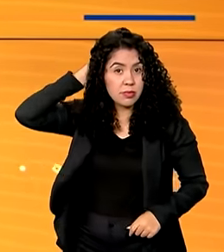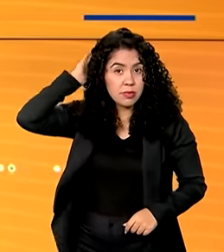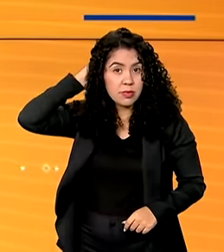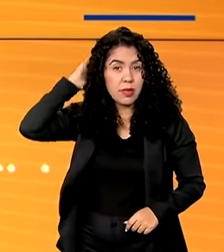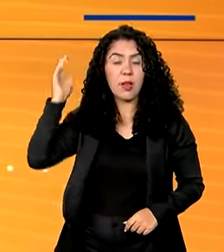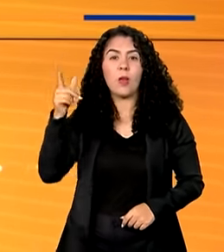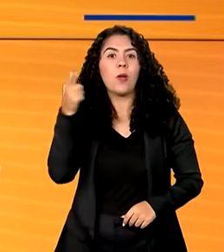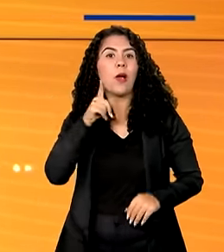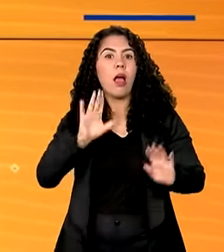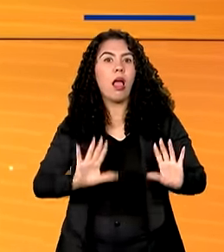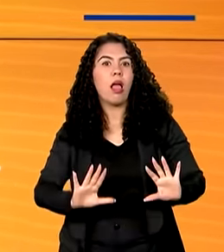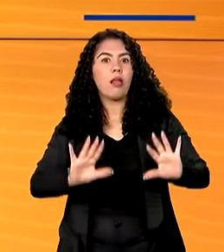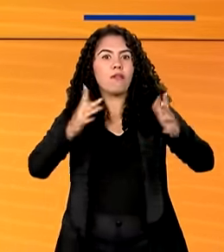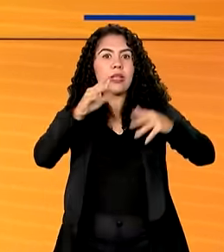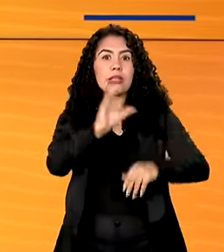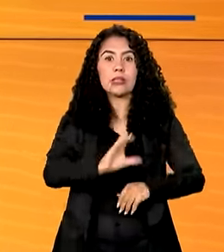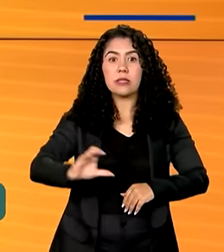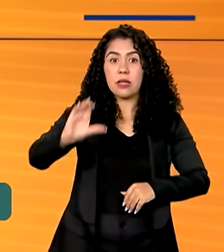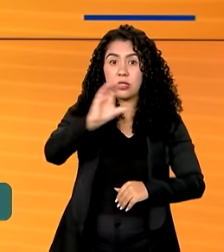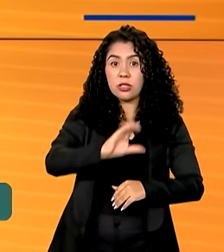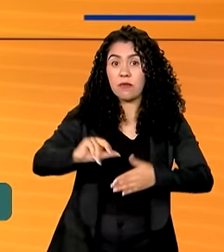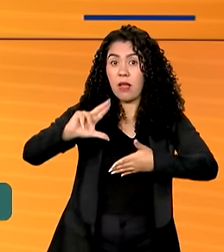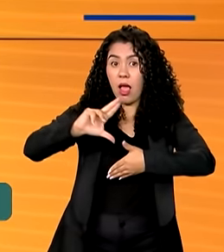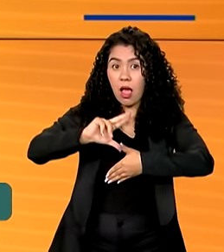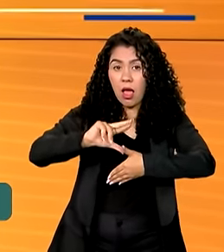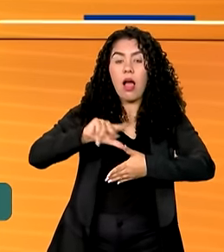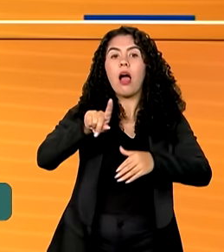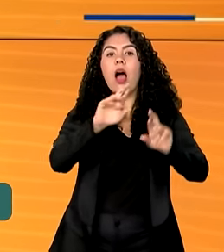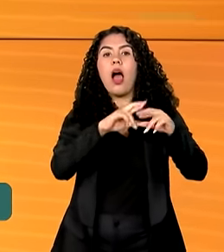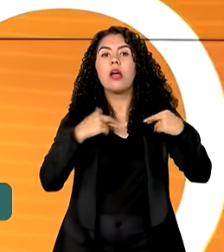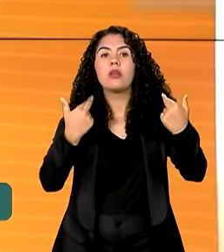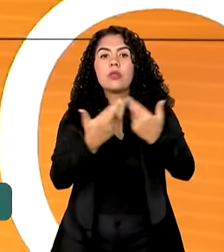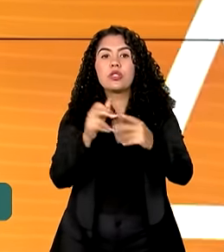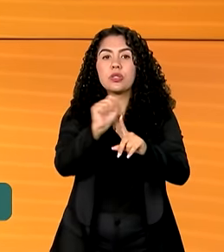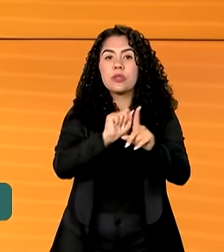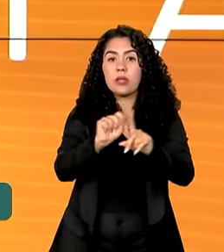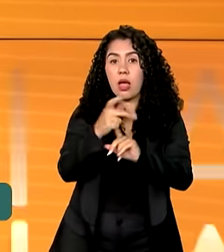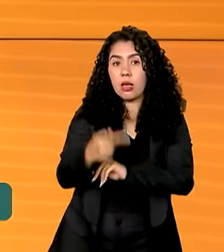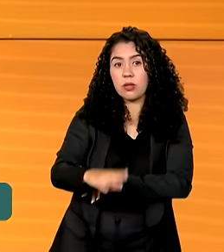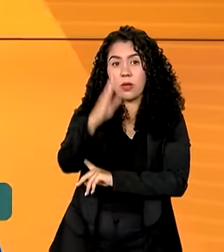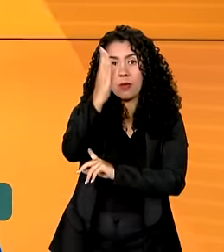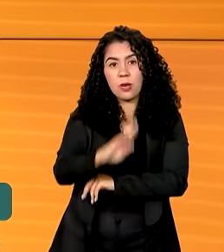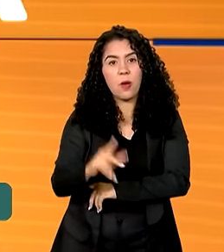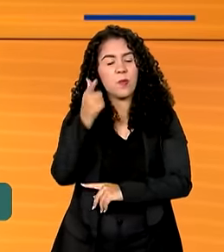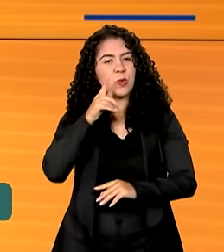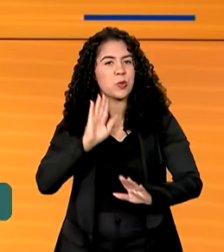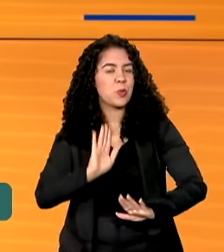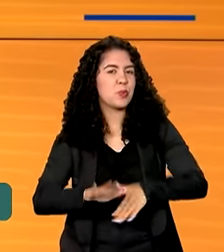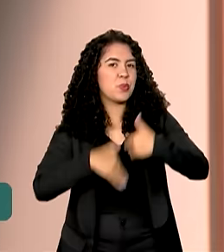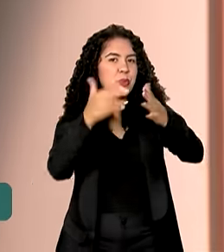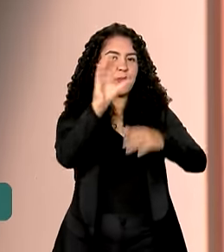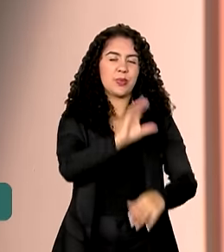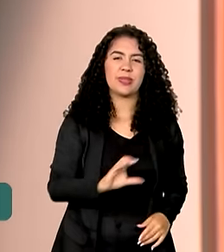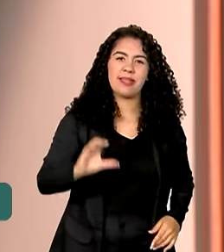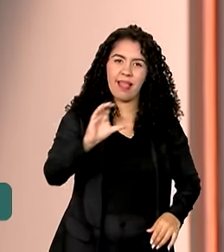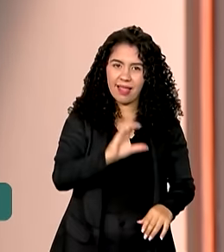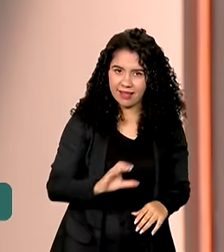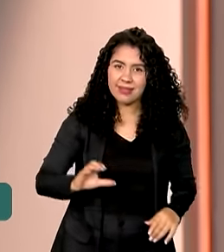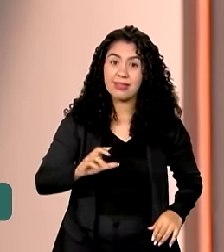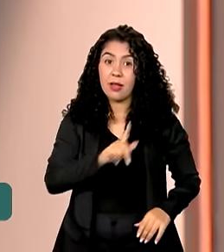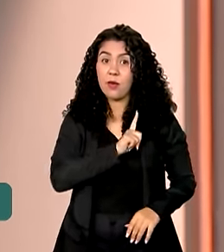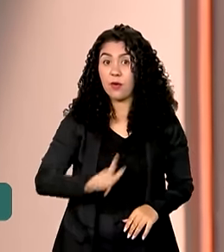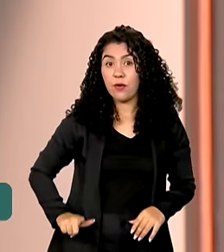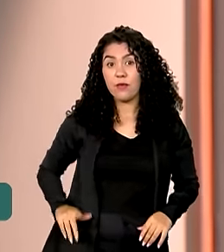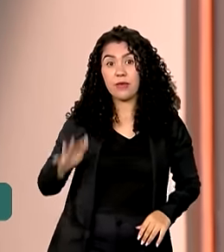evento científico da América Latina, a reunião da Sociedade Brasileira para o Progresso da Ciência. O governo